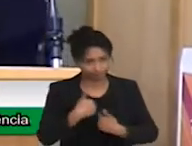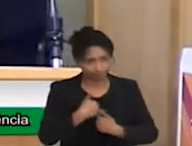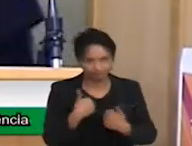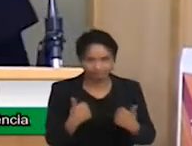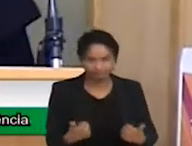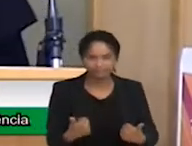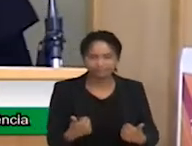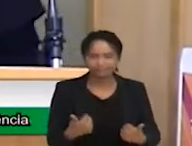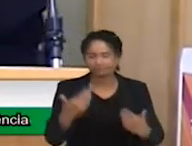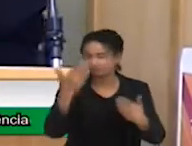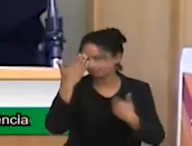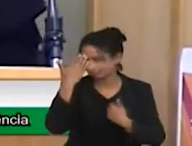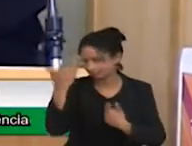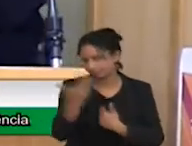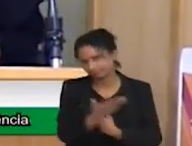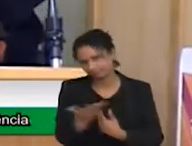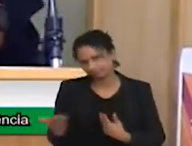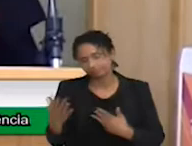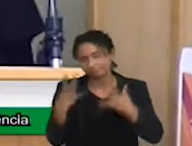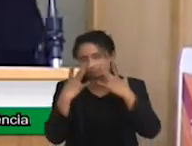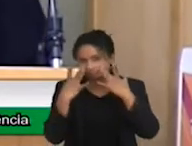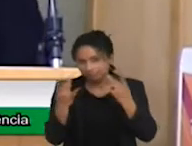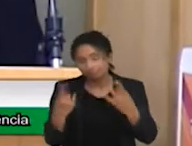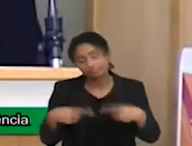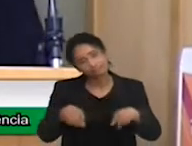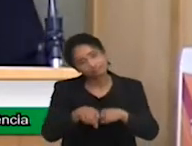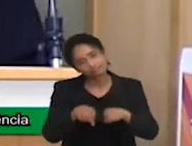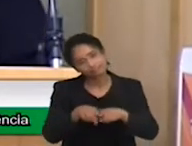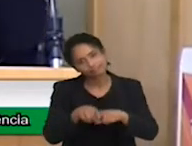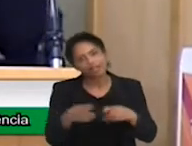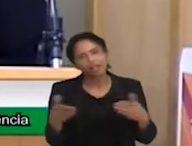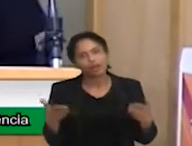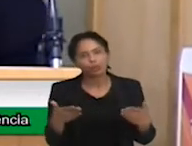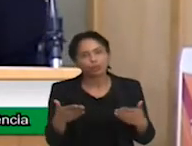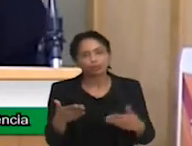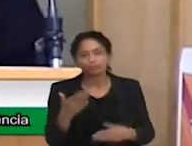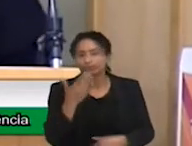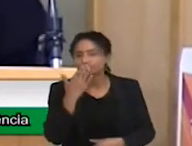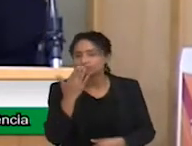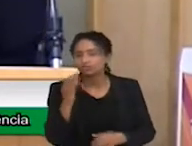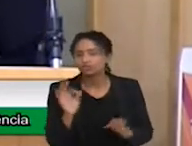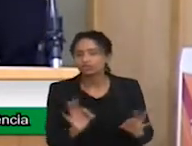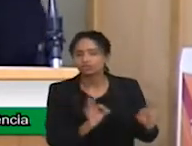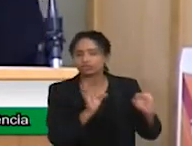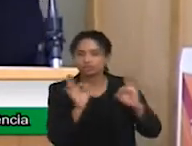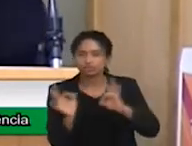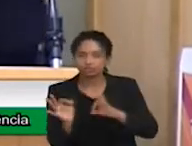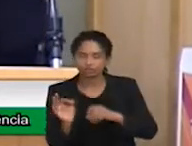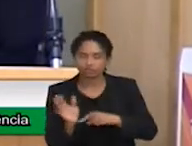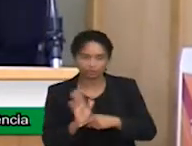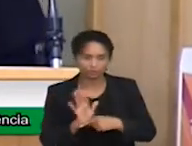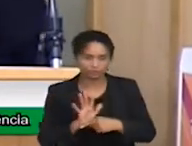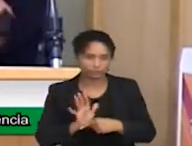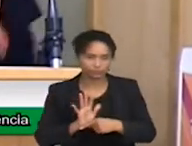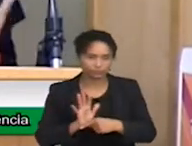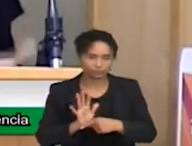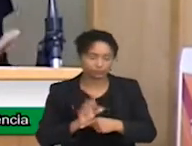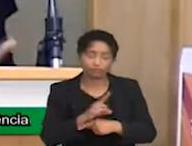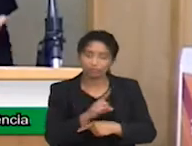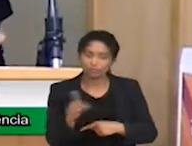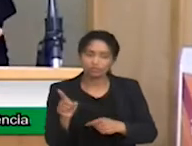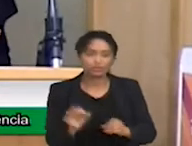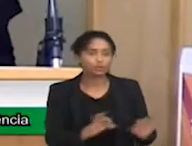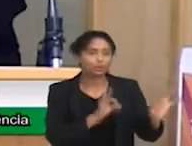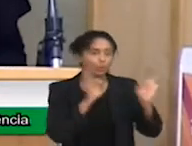escuta de vocês. E vou chamar o vídeo que a produção trouxe para vocês verem